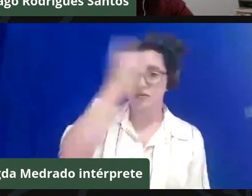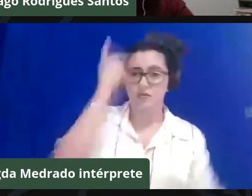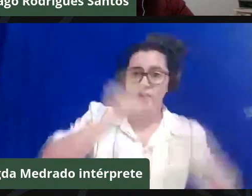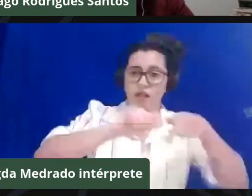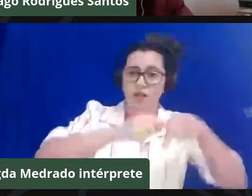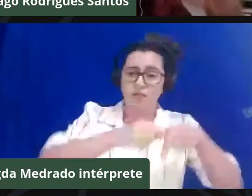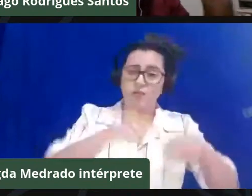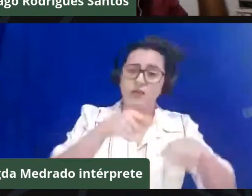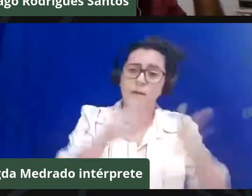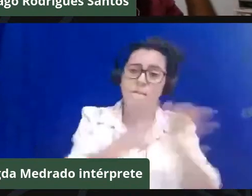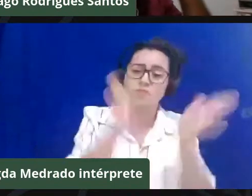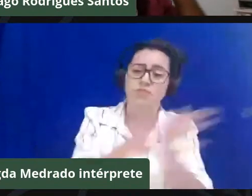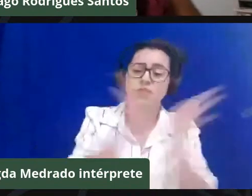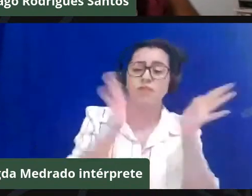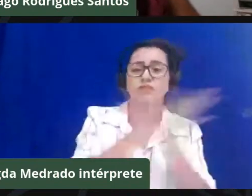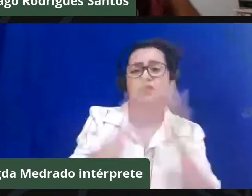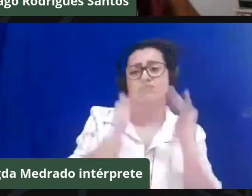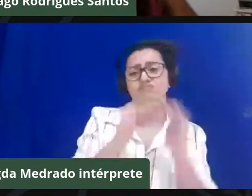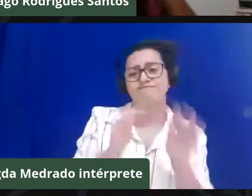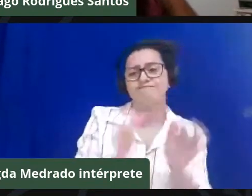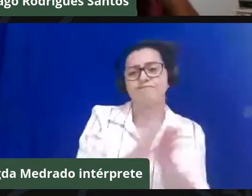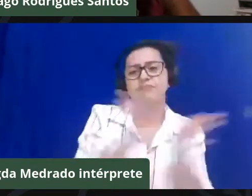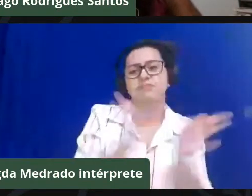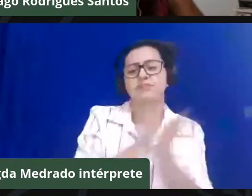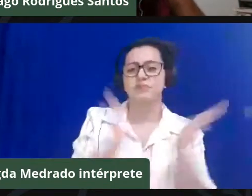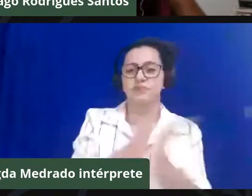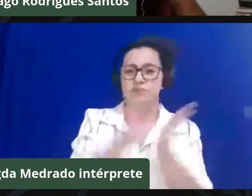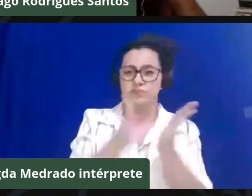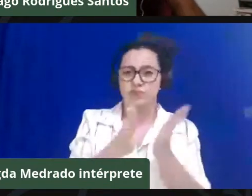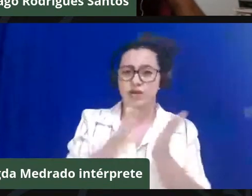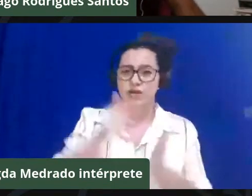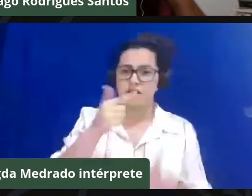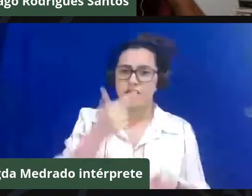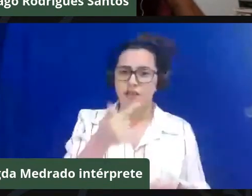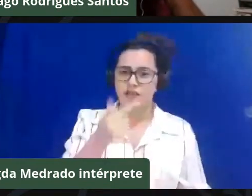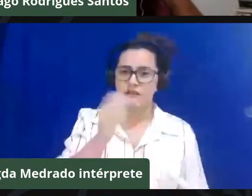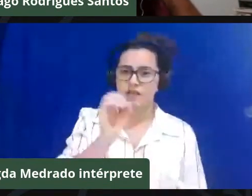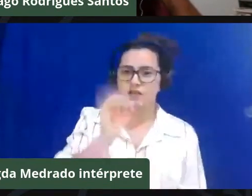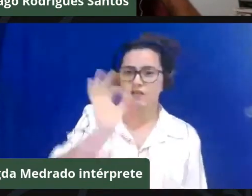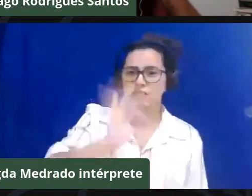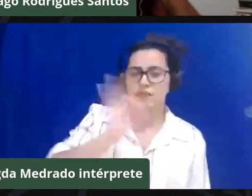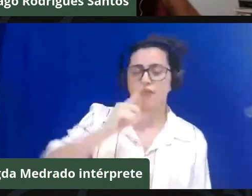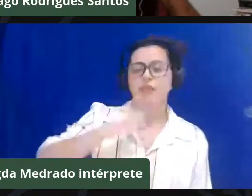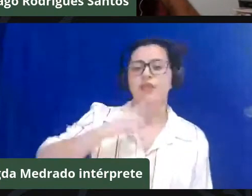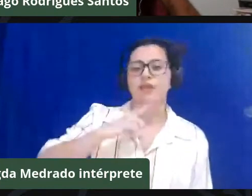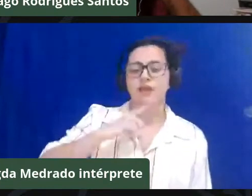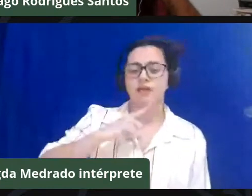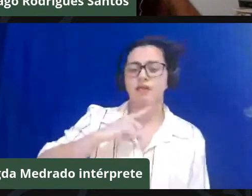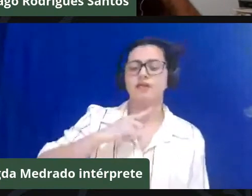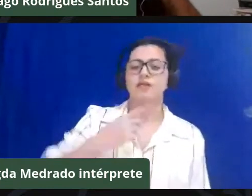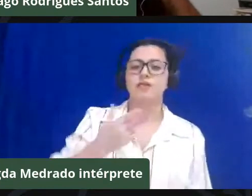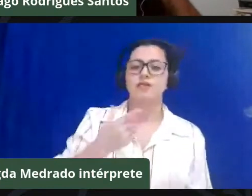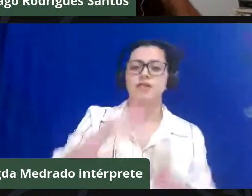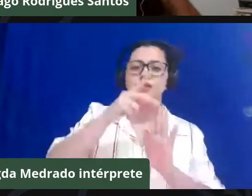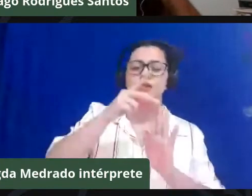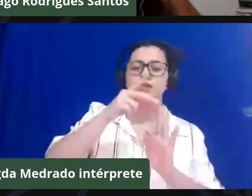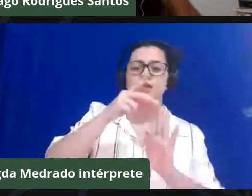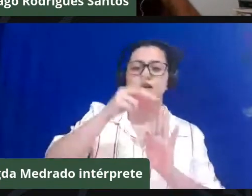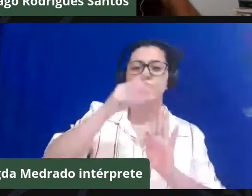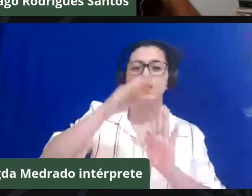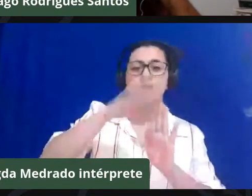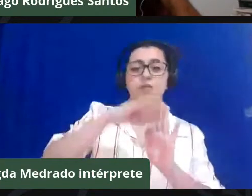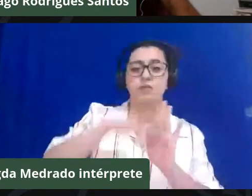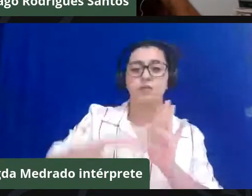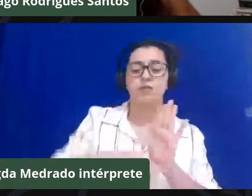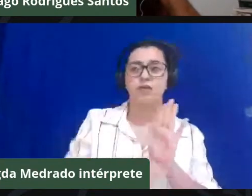quilombolas vivem em situação de extrema pobreza, 72% são beneficiárias dos programas sociais, do programa